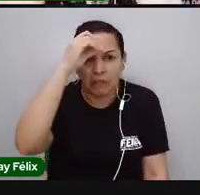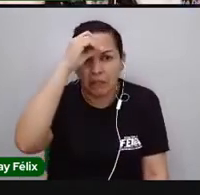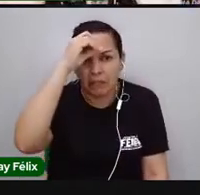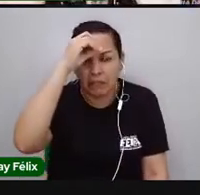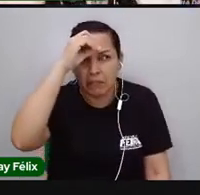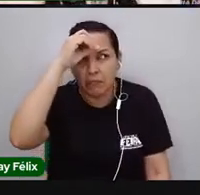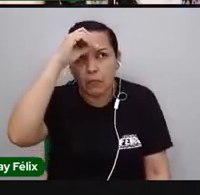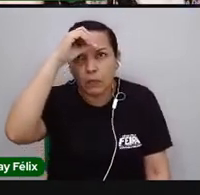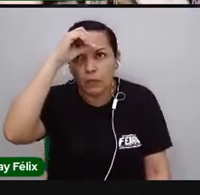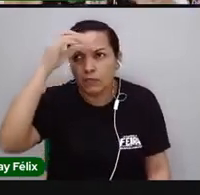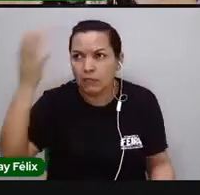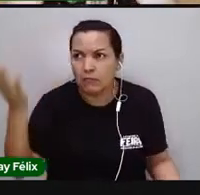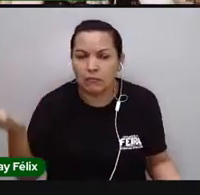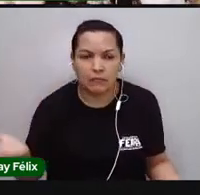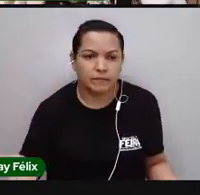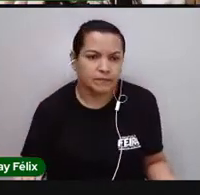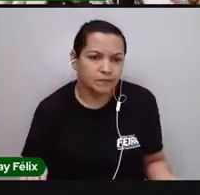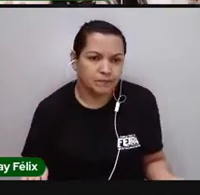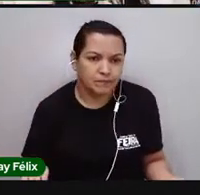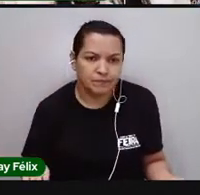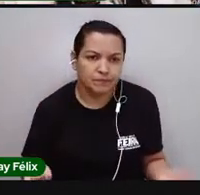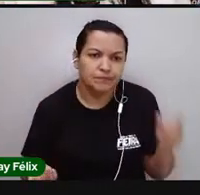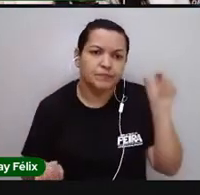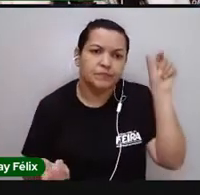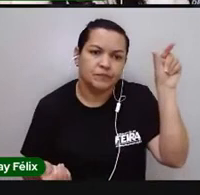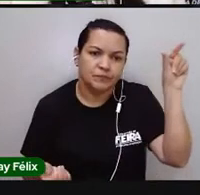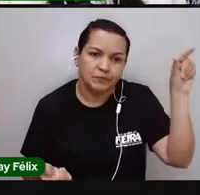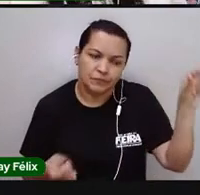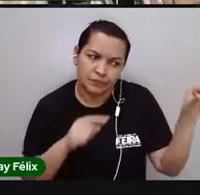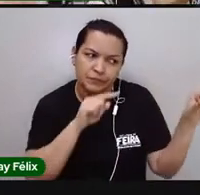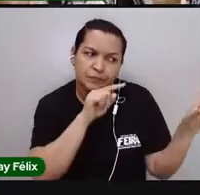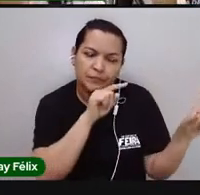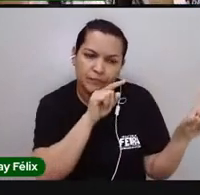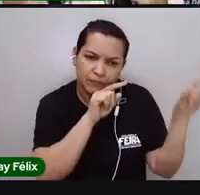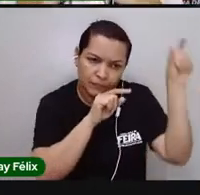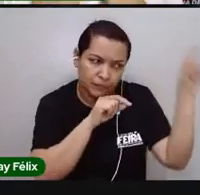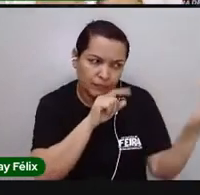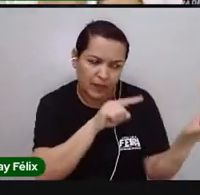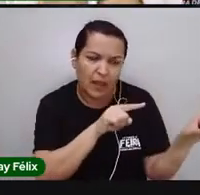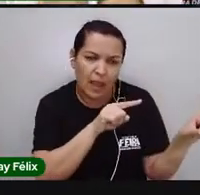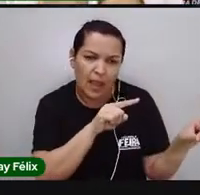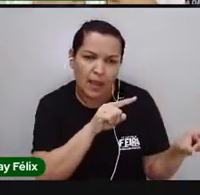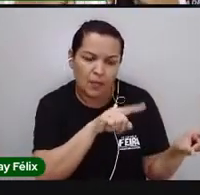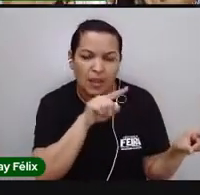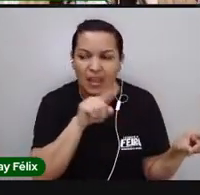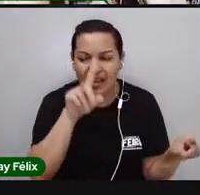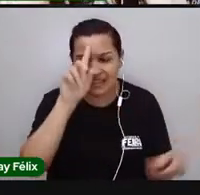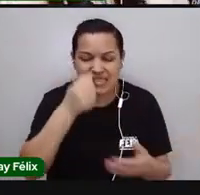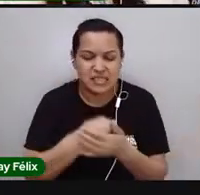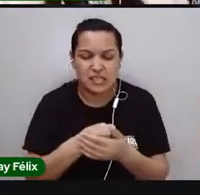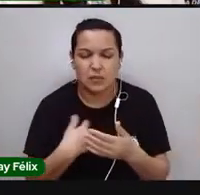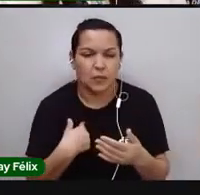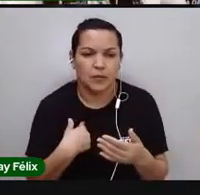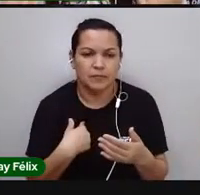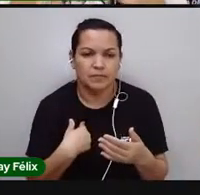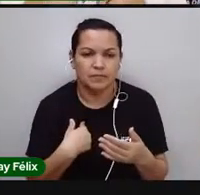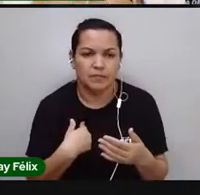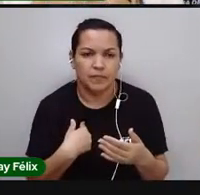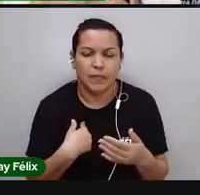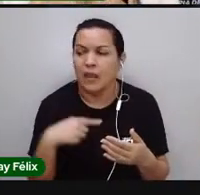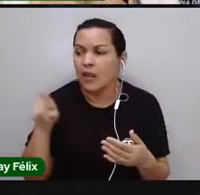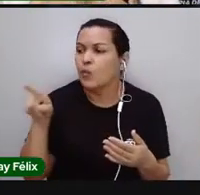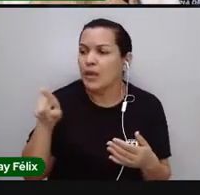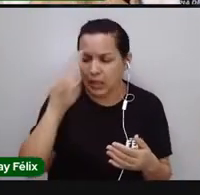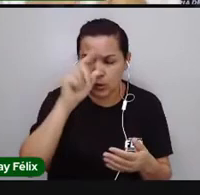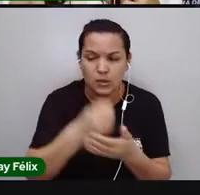funciona? Alguém que sabe vai acabar escolhendo por mim. Vai acabar tomando decisões